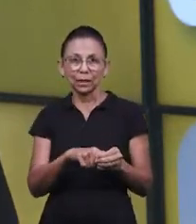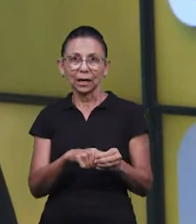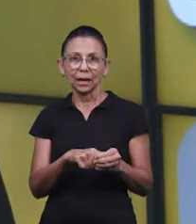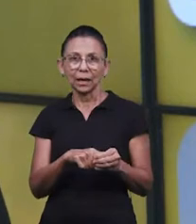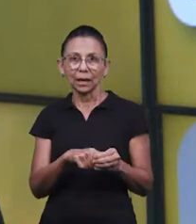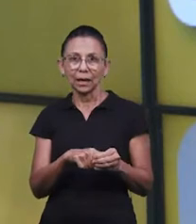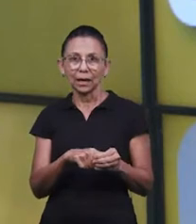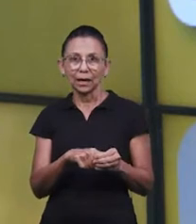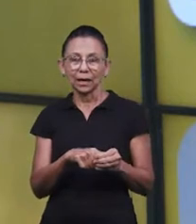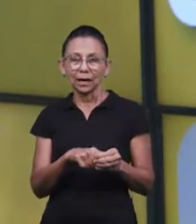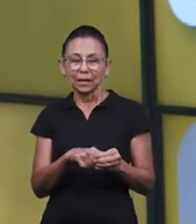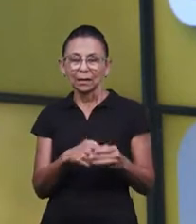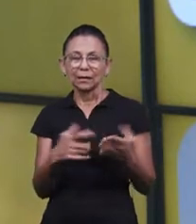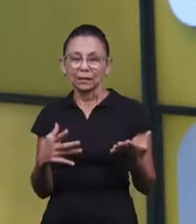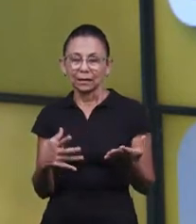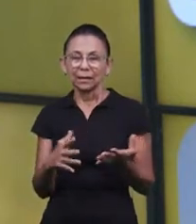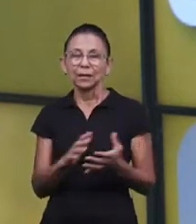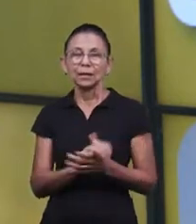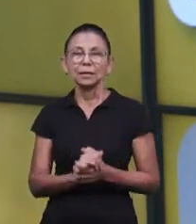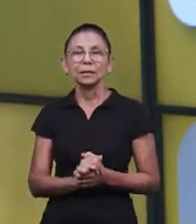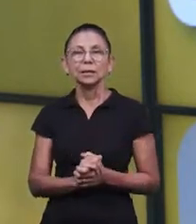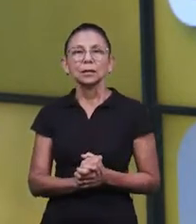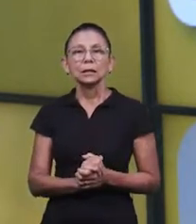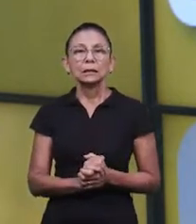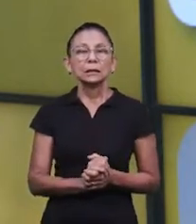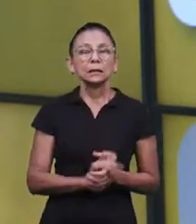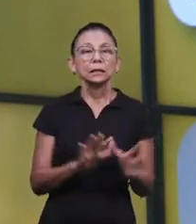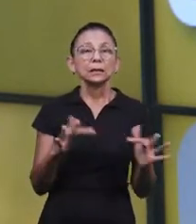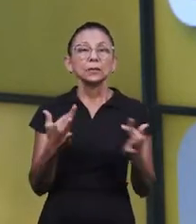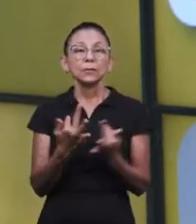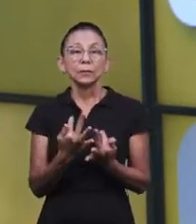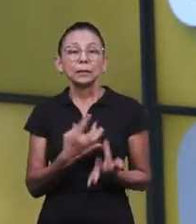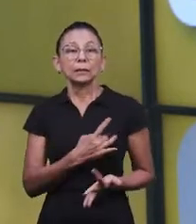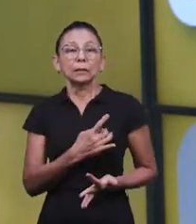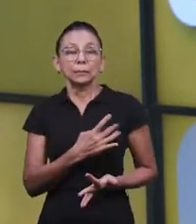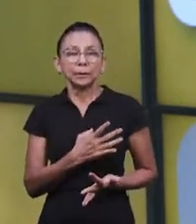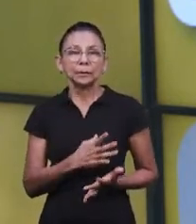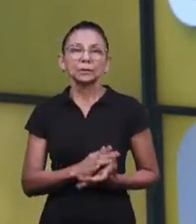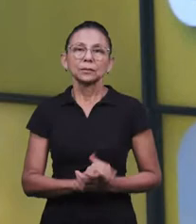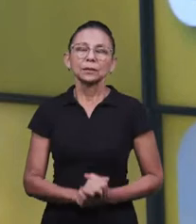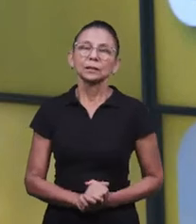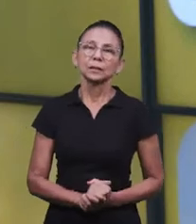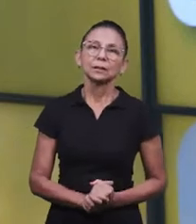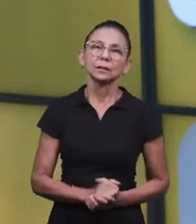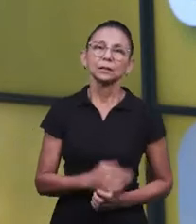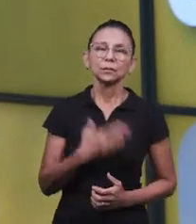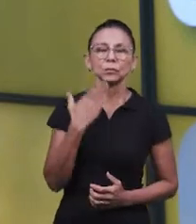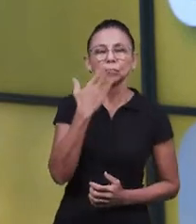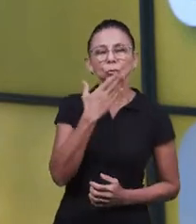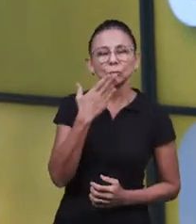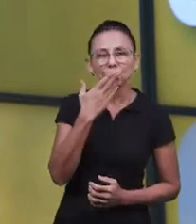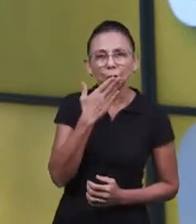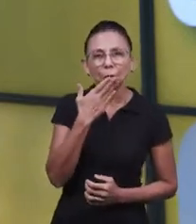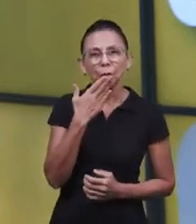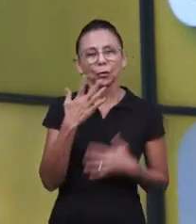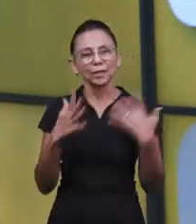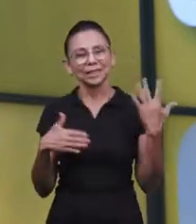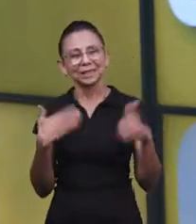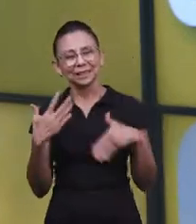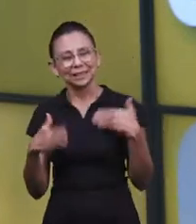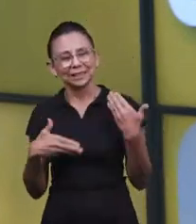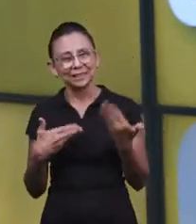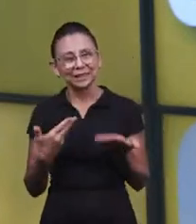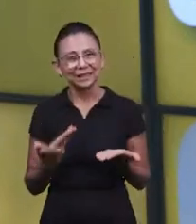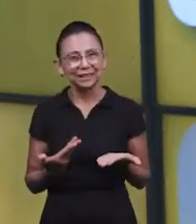nossos dias atuais numa brincadeira, num doce, numa alegria, se confundindo, inclusive, como o pastor Luiz Jorginho disse, com